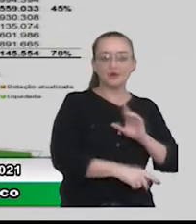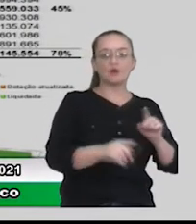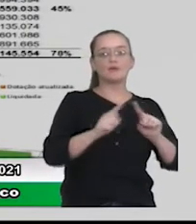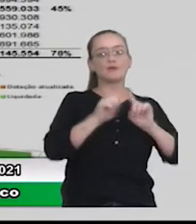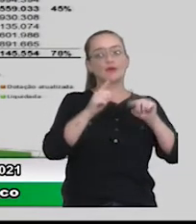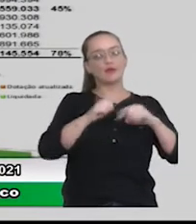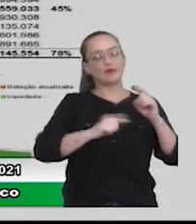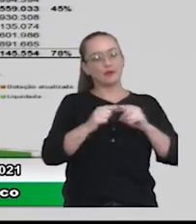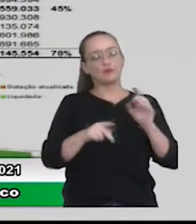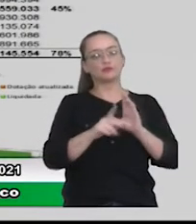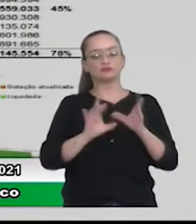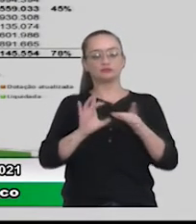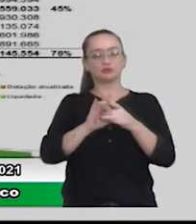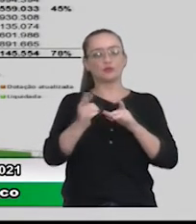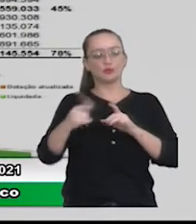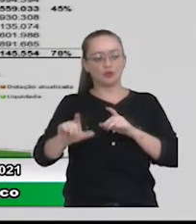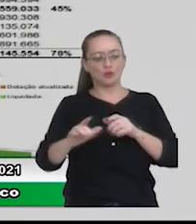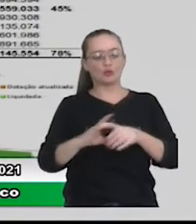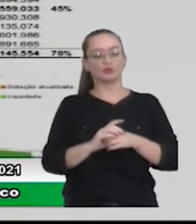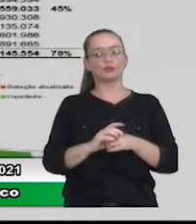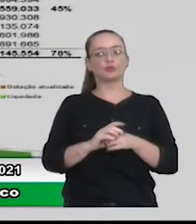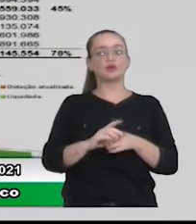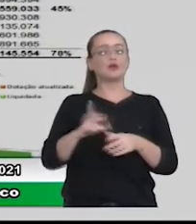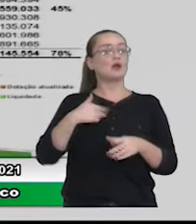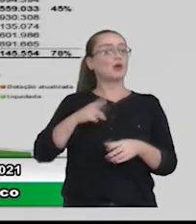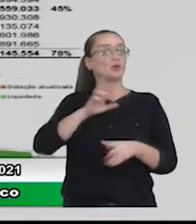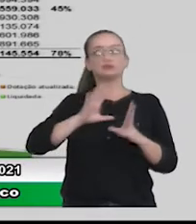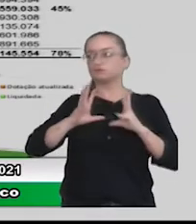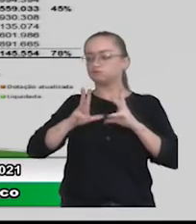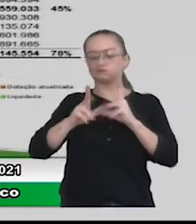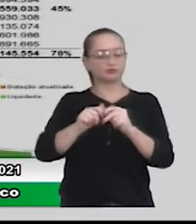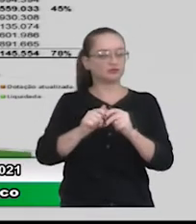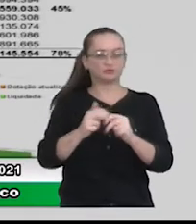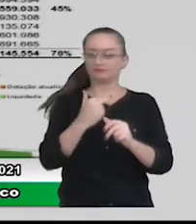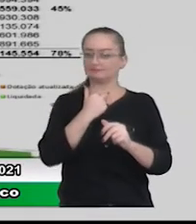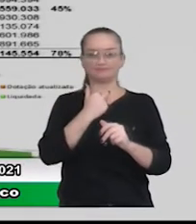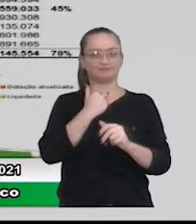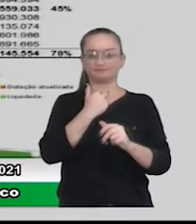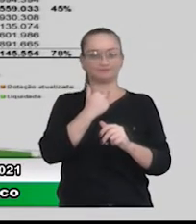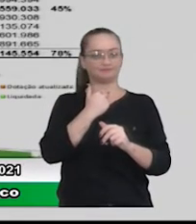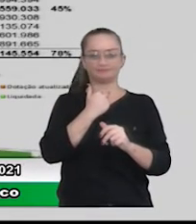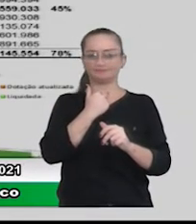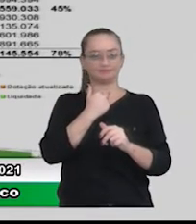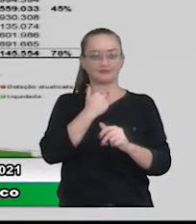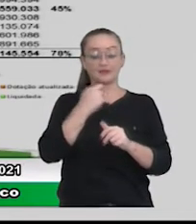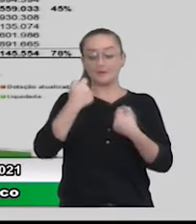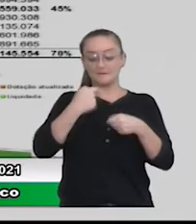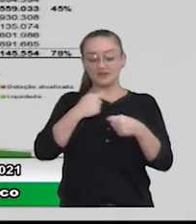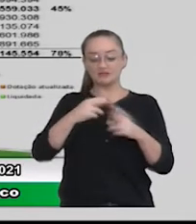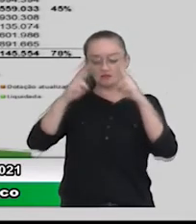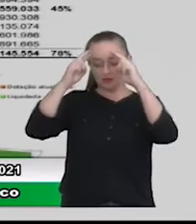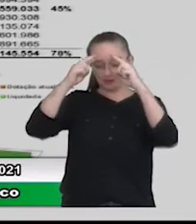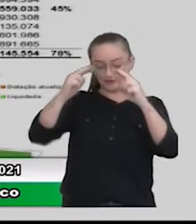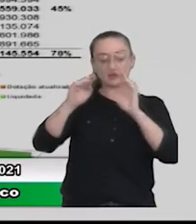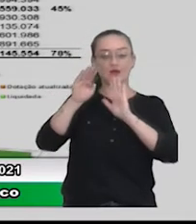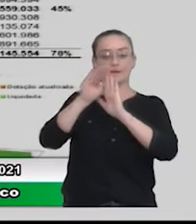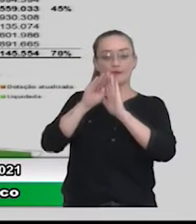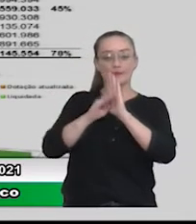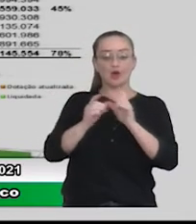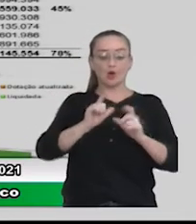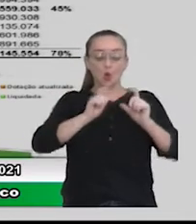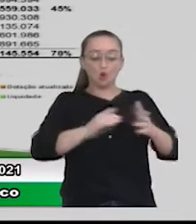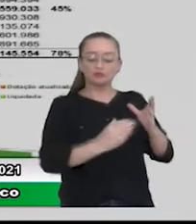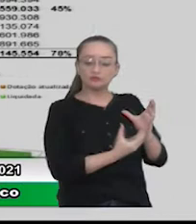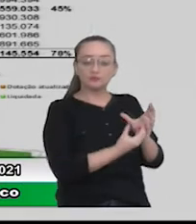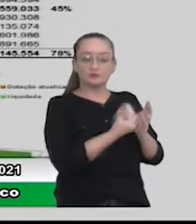vinculada. Então, eu não posso usar toda a minha receita para qualquer tipo de despesa. Ela tem que ser respeitada as suas fontes de recurso.